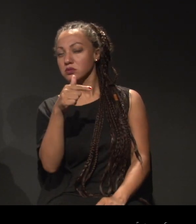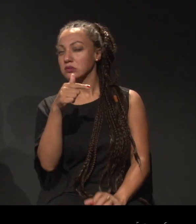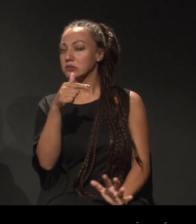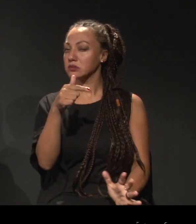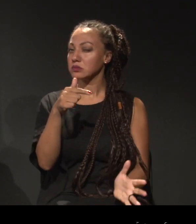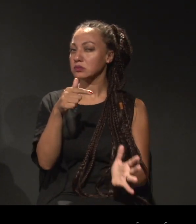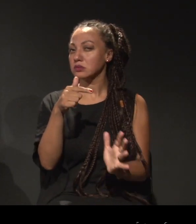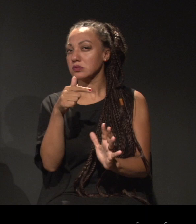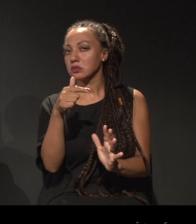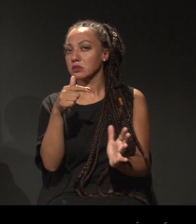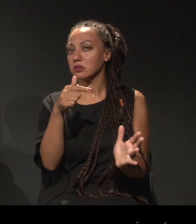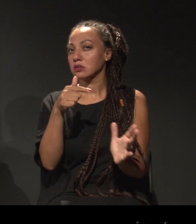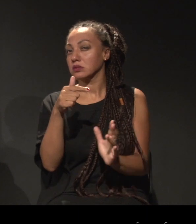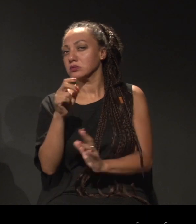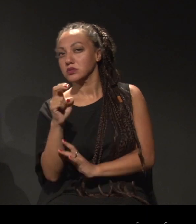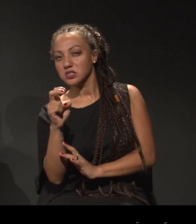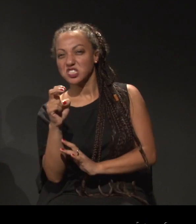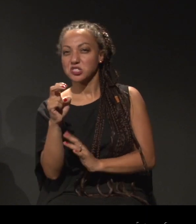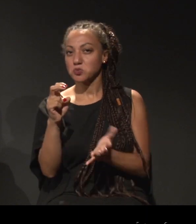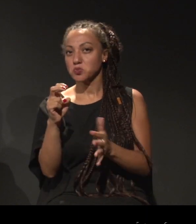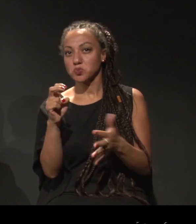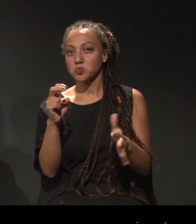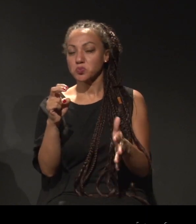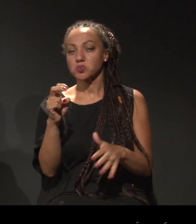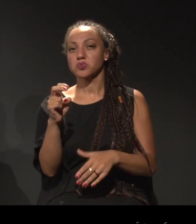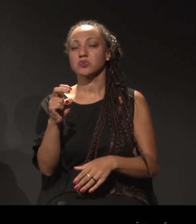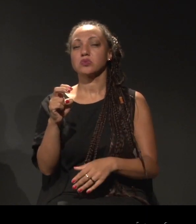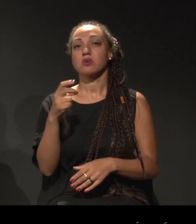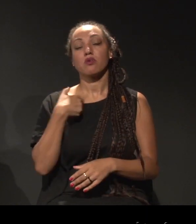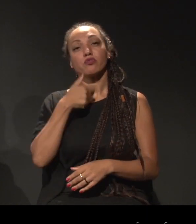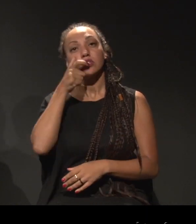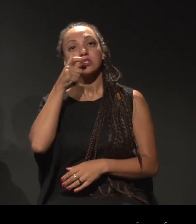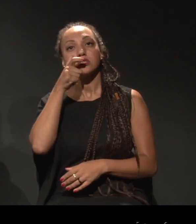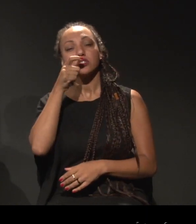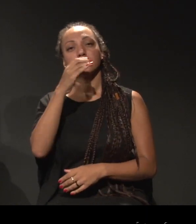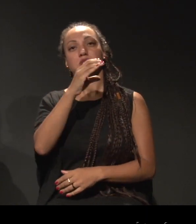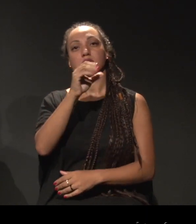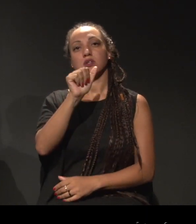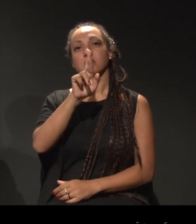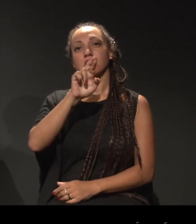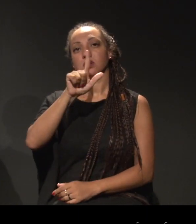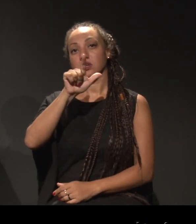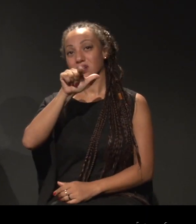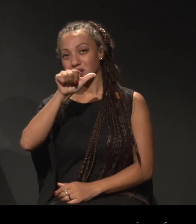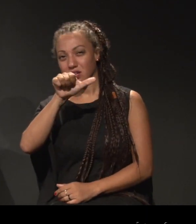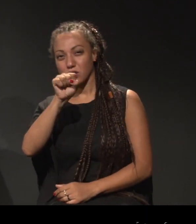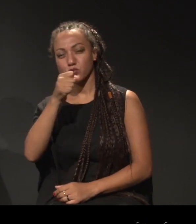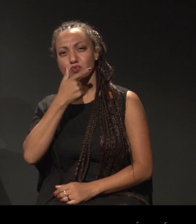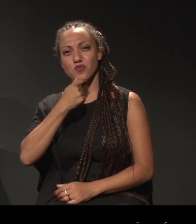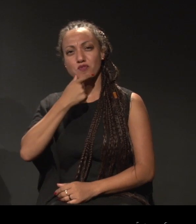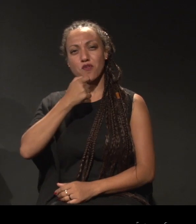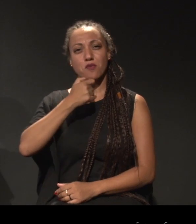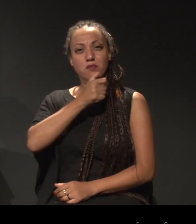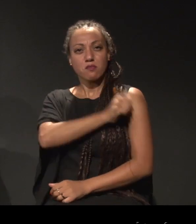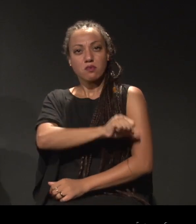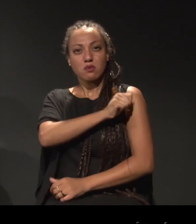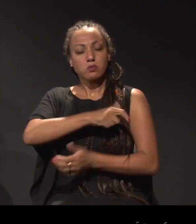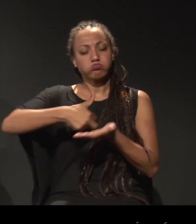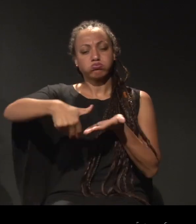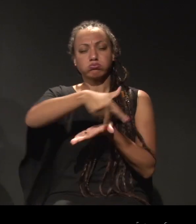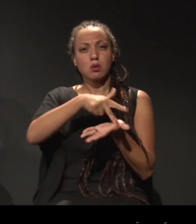75, alguma coisa assim, e assisti Carlos Dimitri, um dançarino carioca